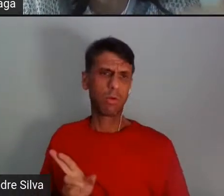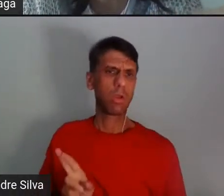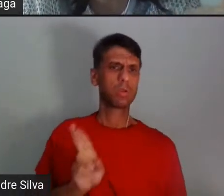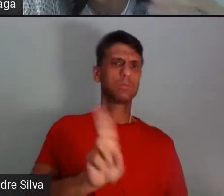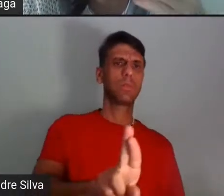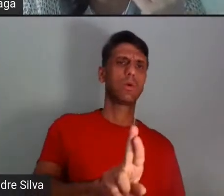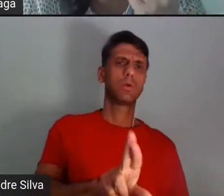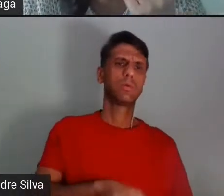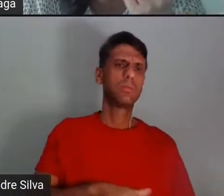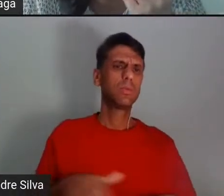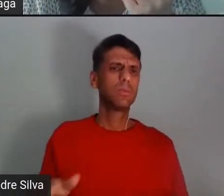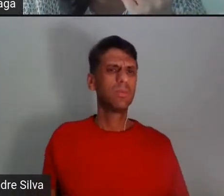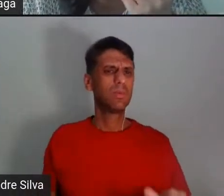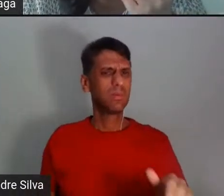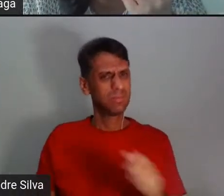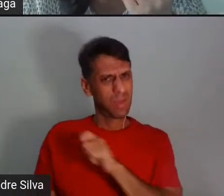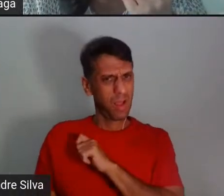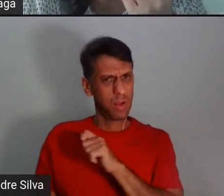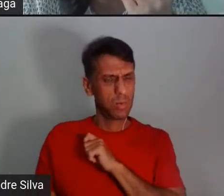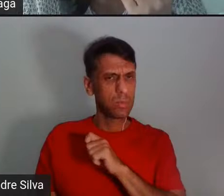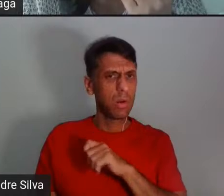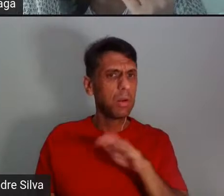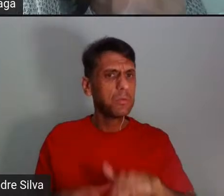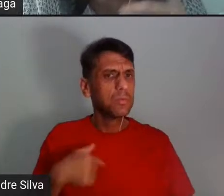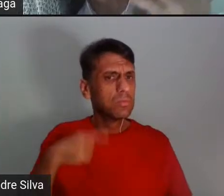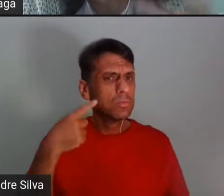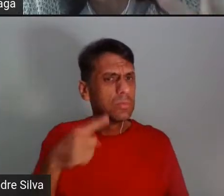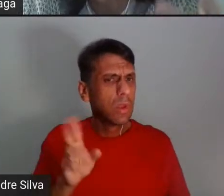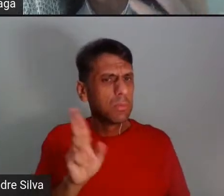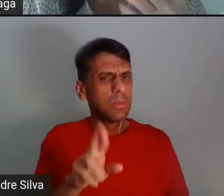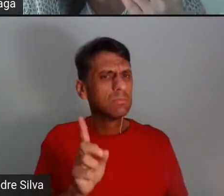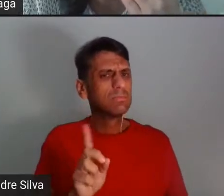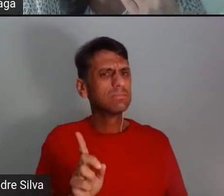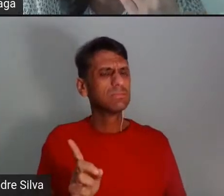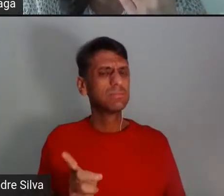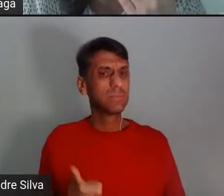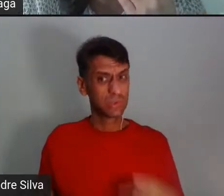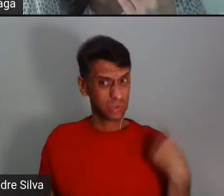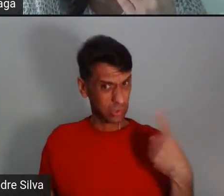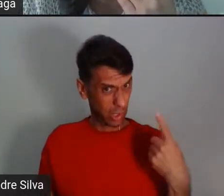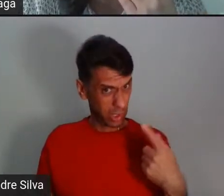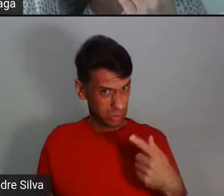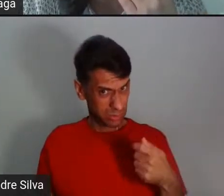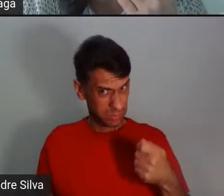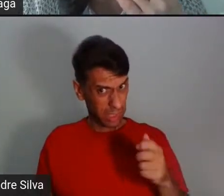para os seus alunos, né? Então, se a gente tem que dar a resposta,